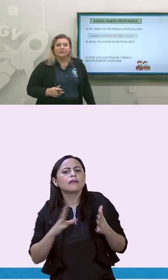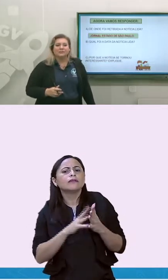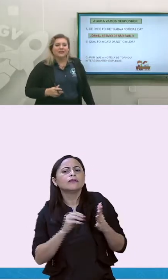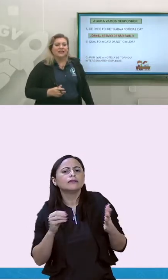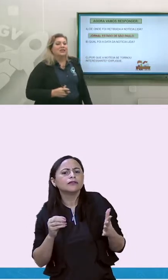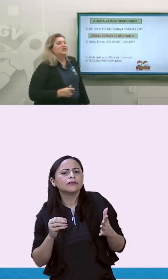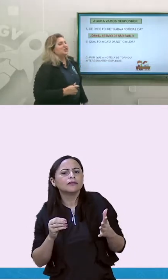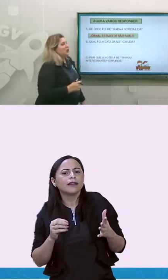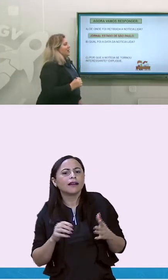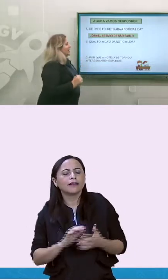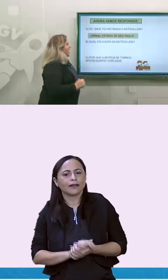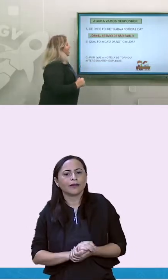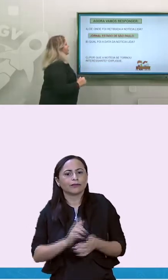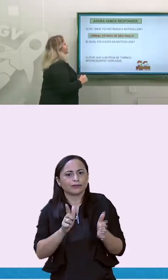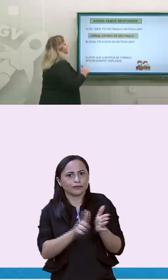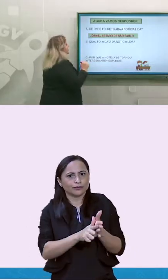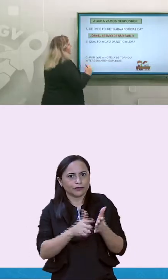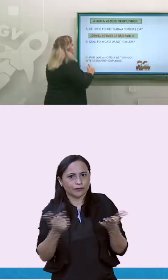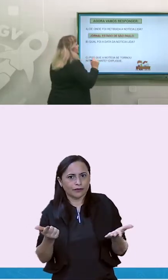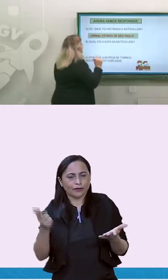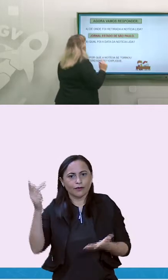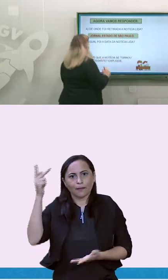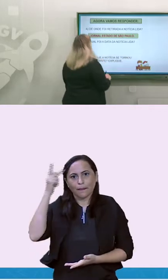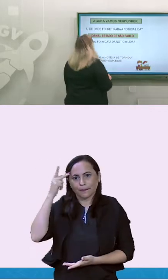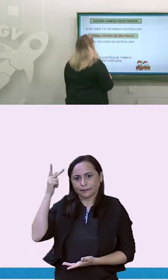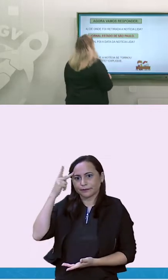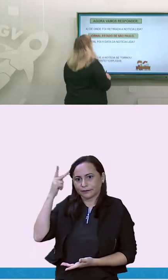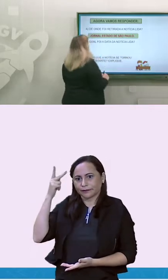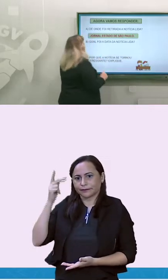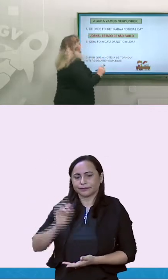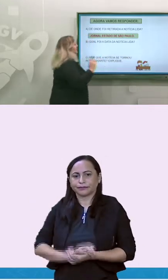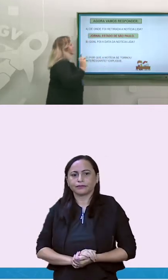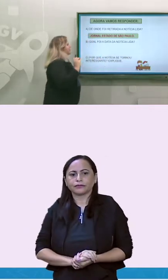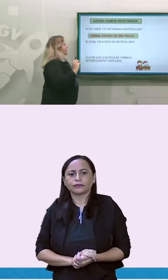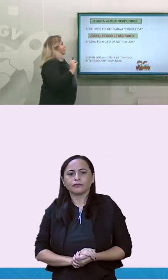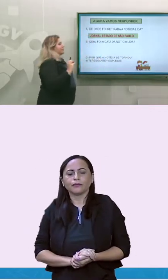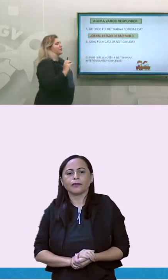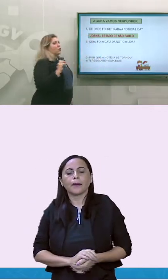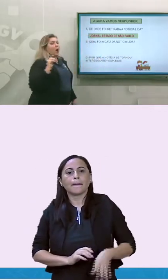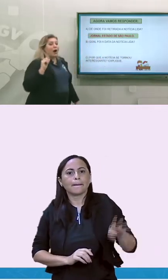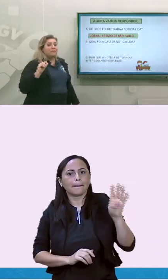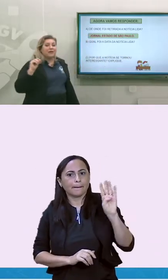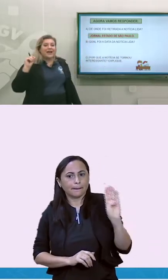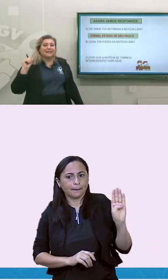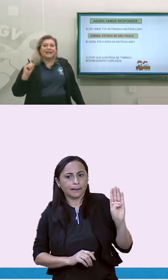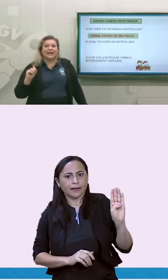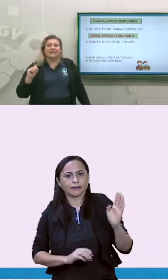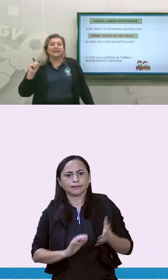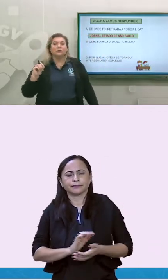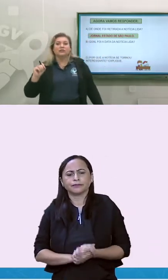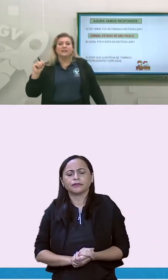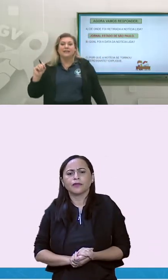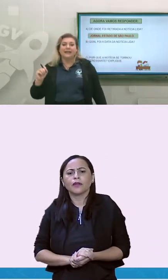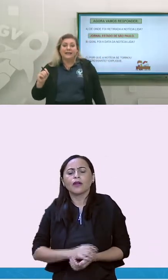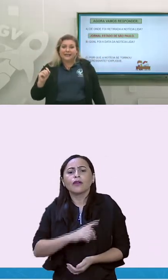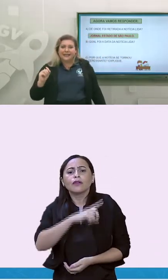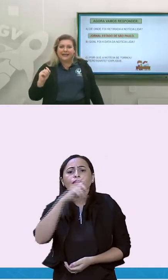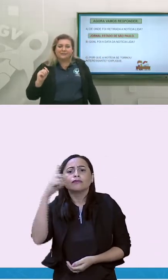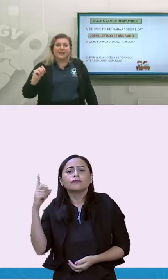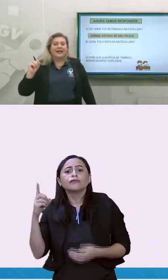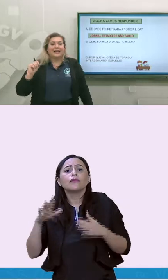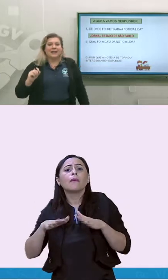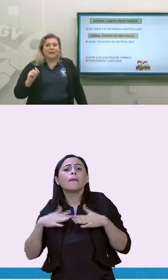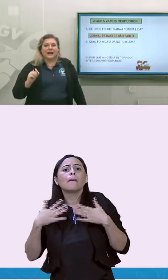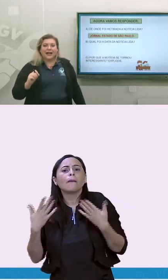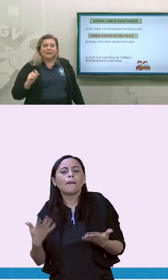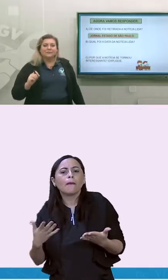gente? Jornal, estado de São Paulo. A letra B. Qual foi a data da notícia lida?